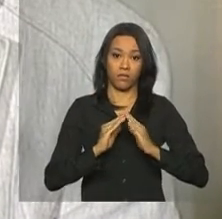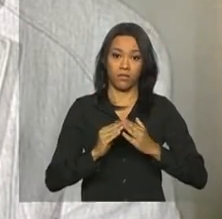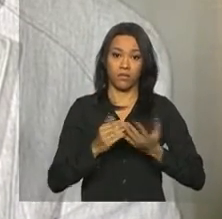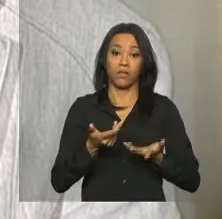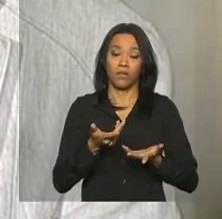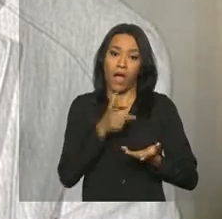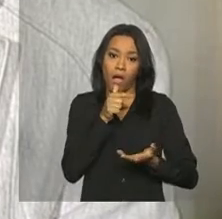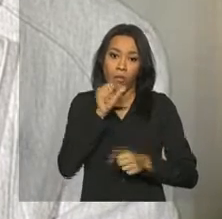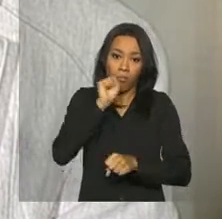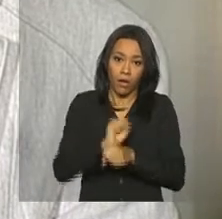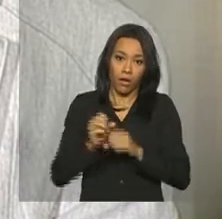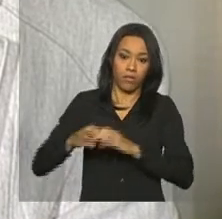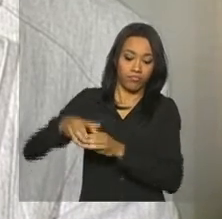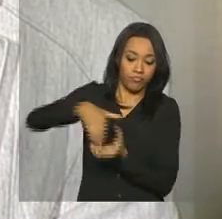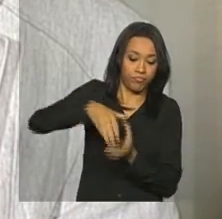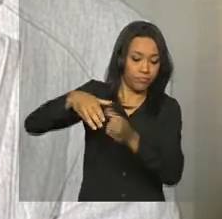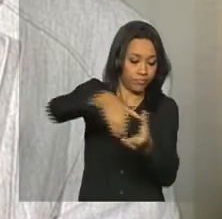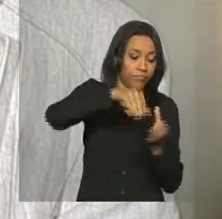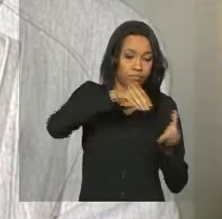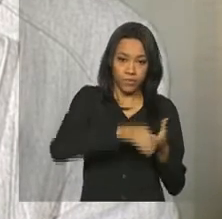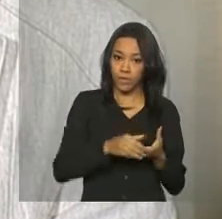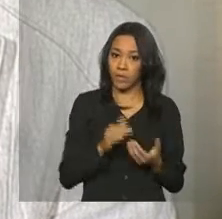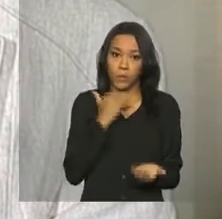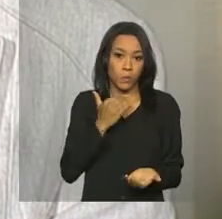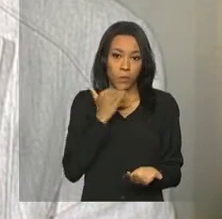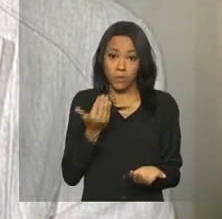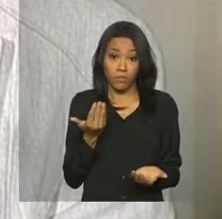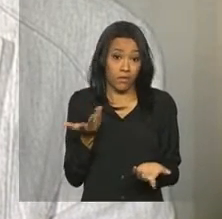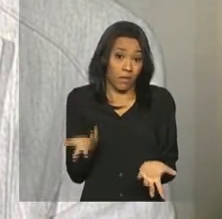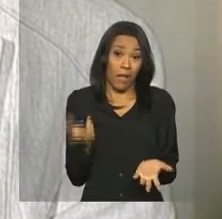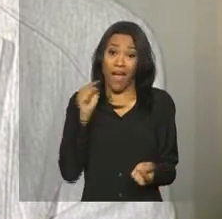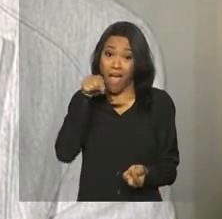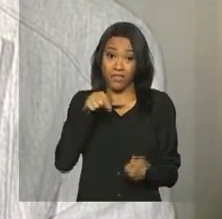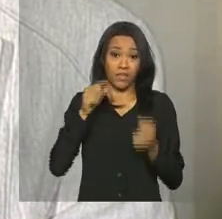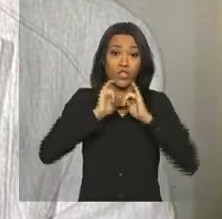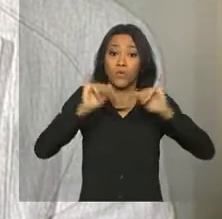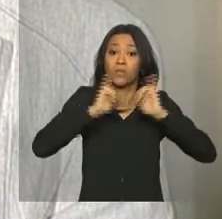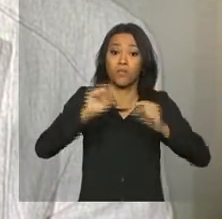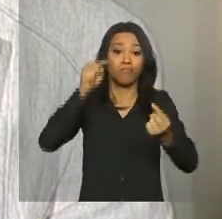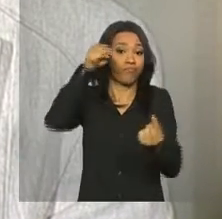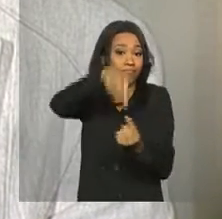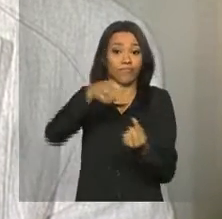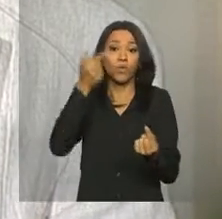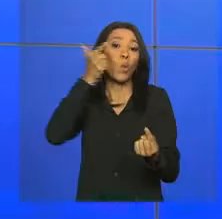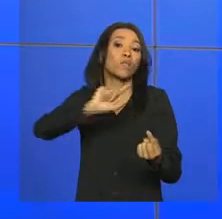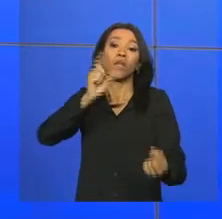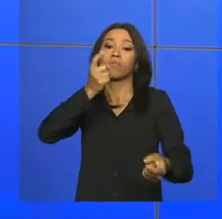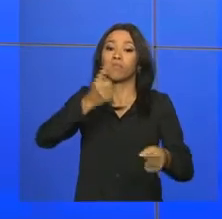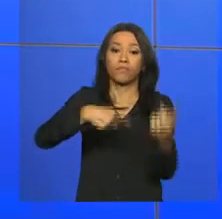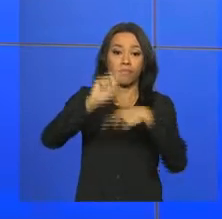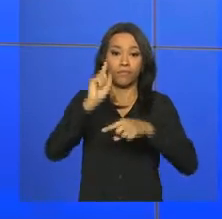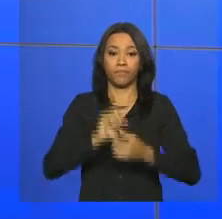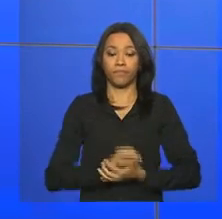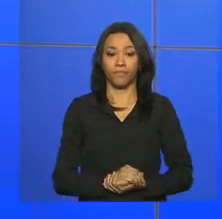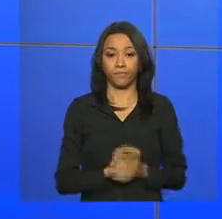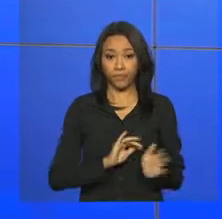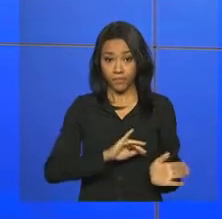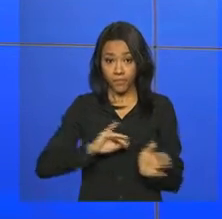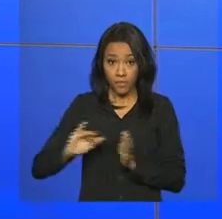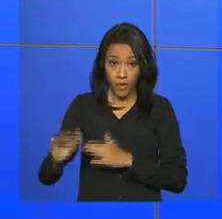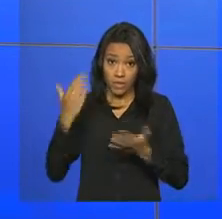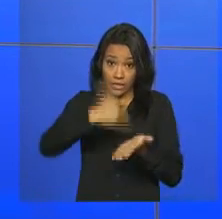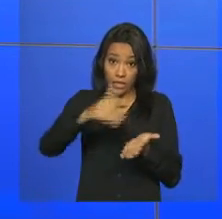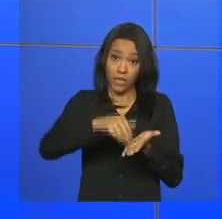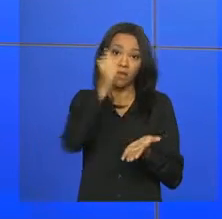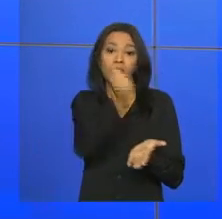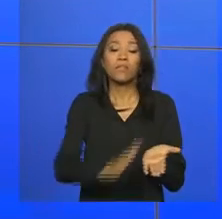de multiplicação do mosquito, essa campanha não tem como ser vitoriosa. O secretário